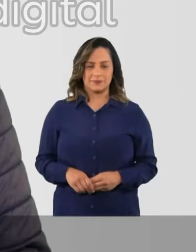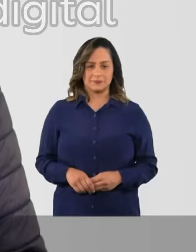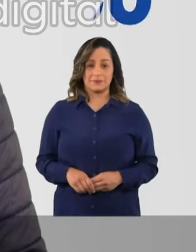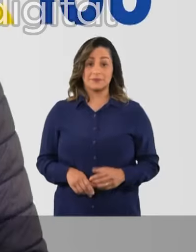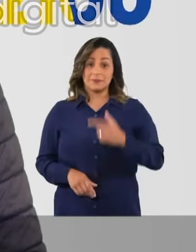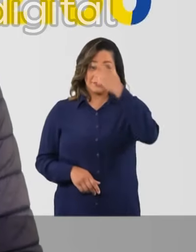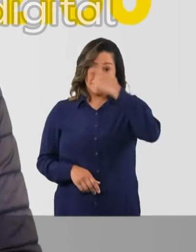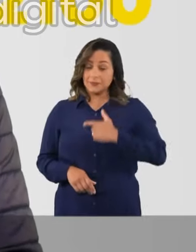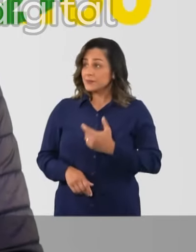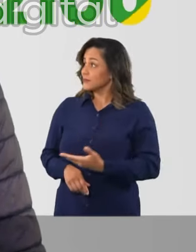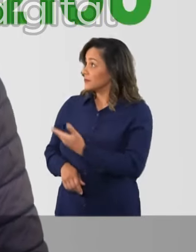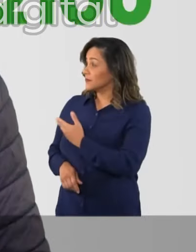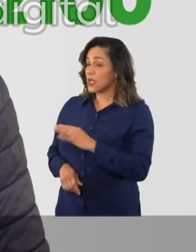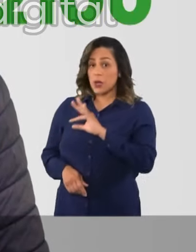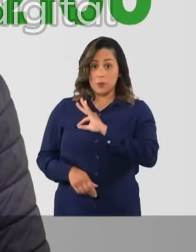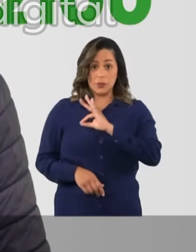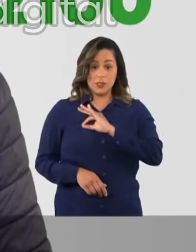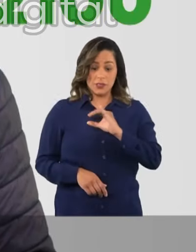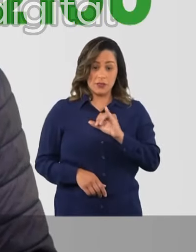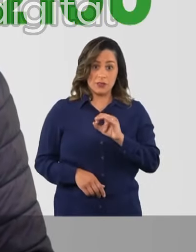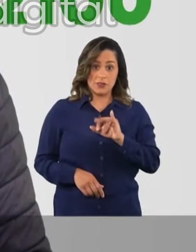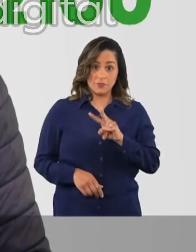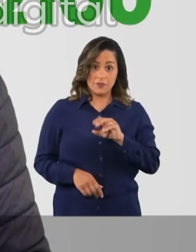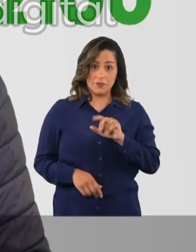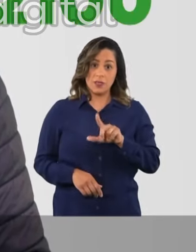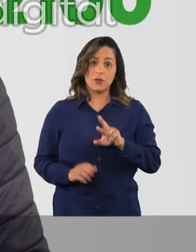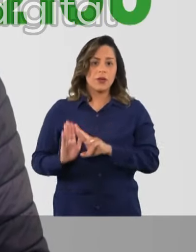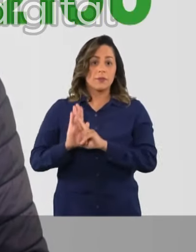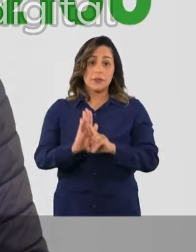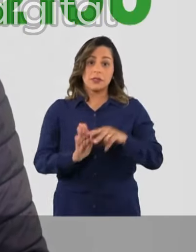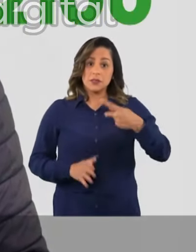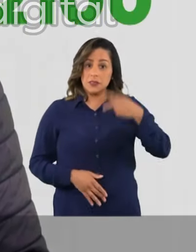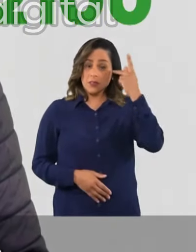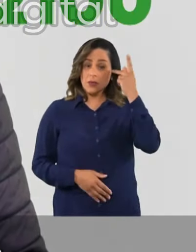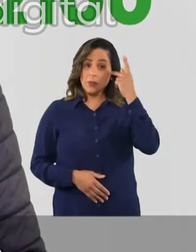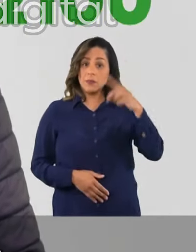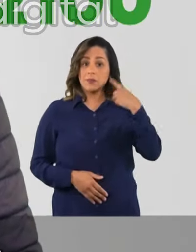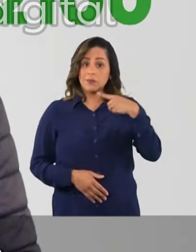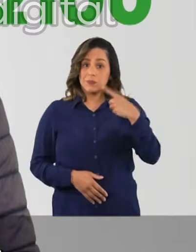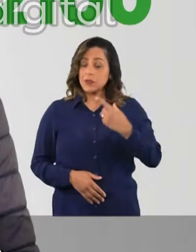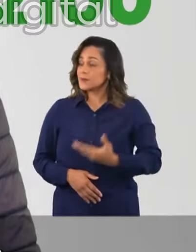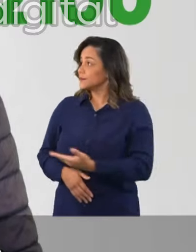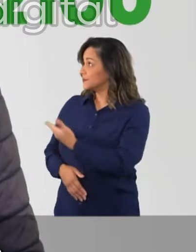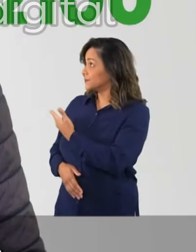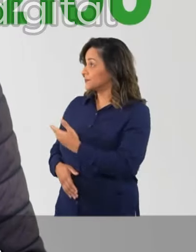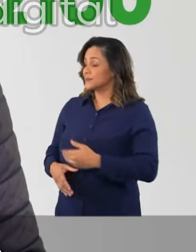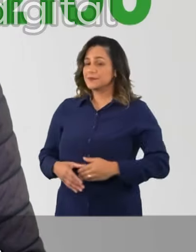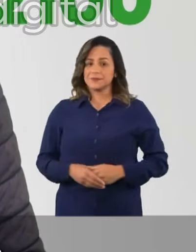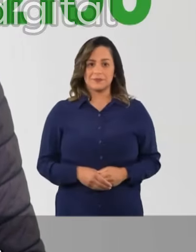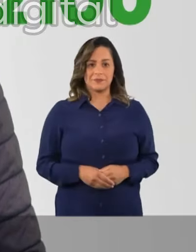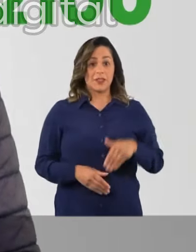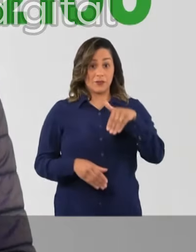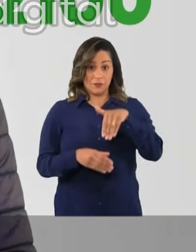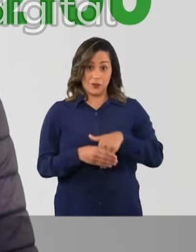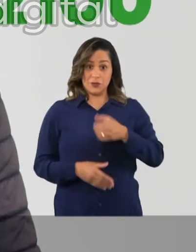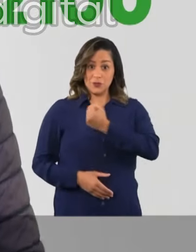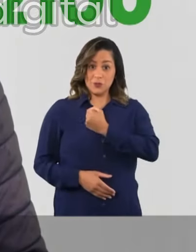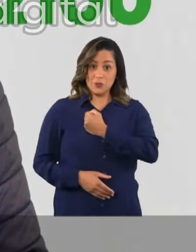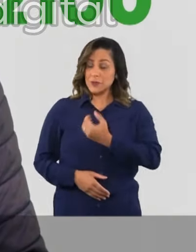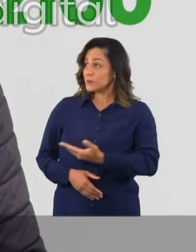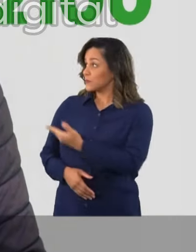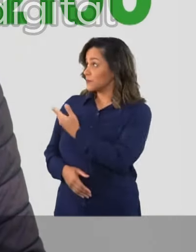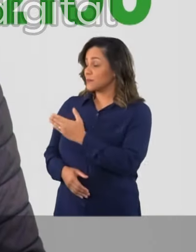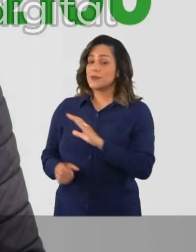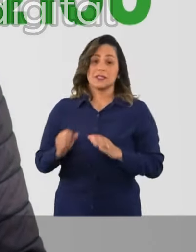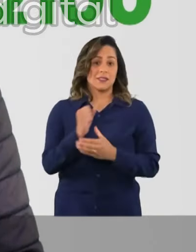Sou Neto Zambelli, policial civil, e sou representante municipal dos deputados Bruno e Carla Zambelli. Vote 22